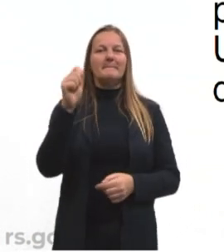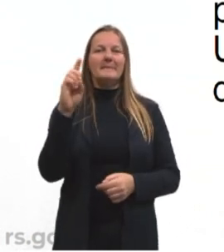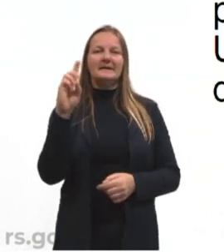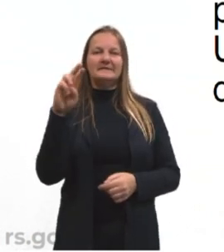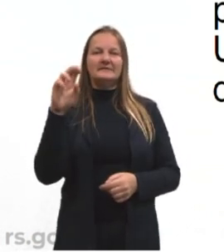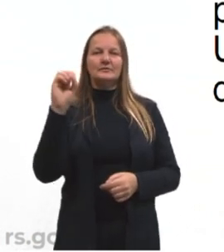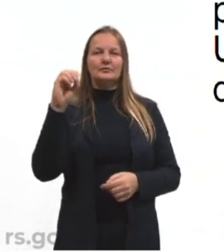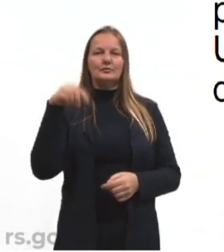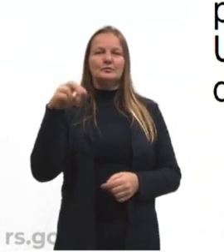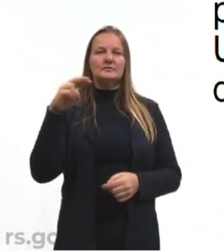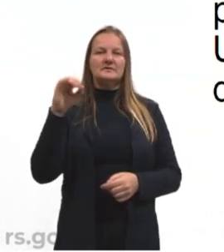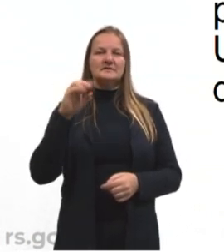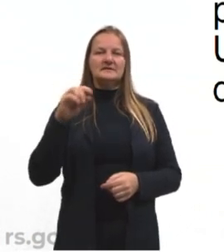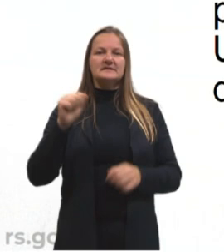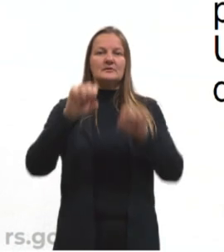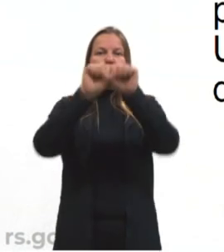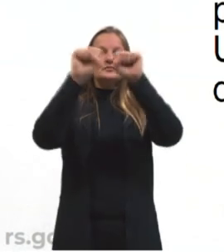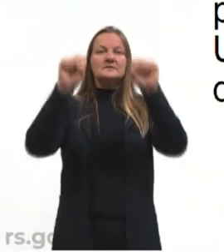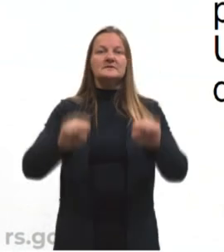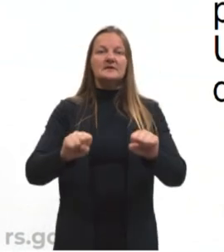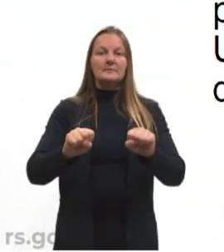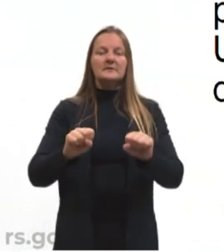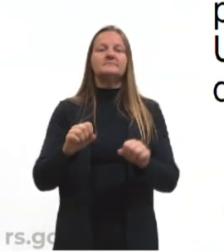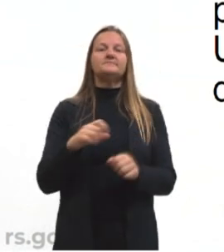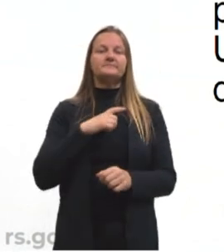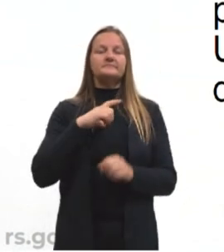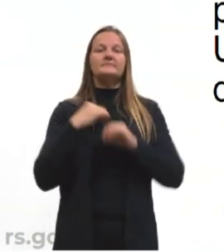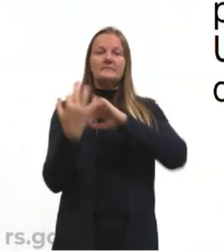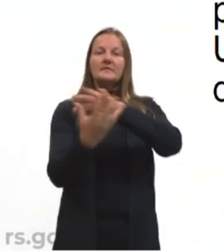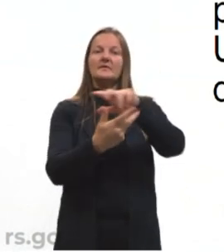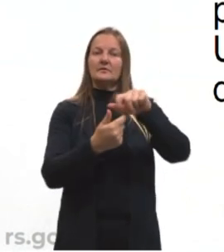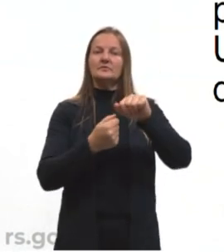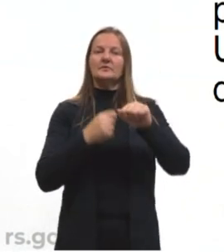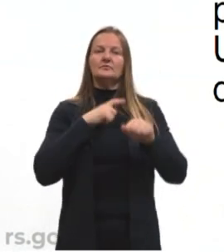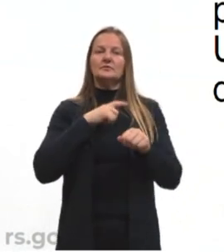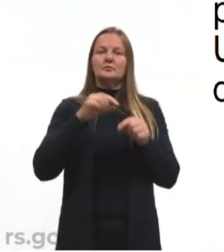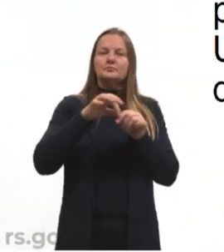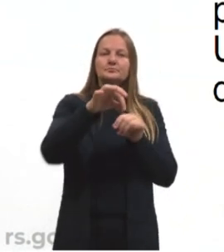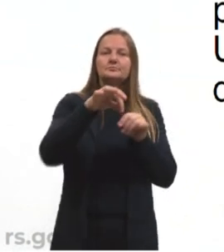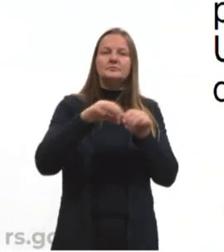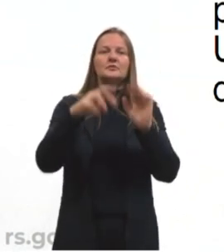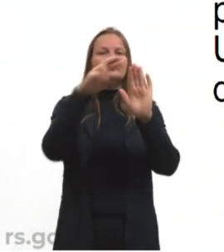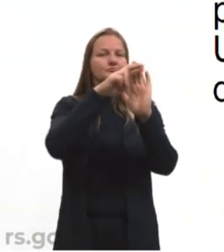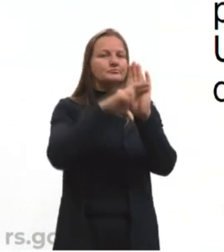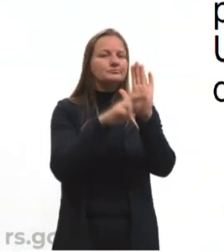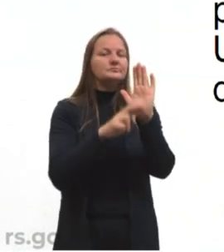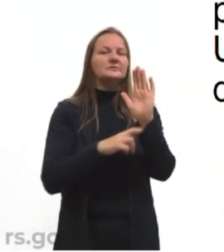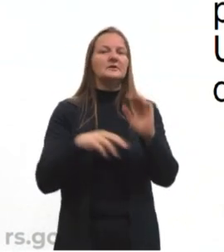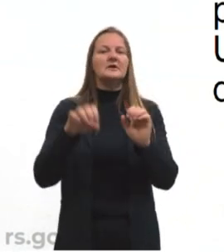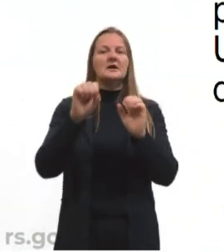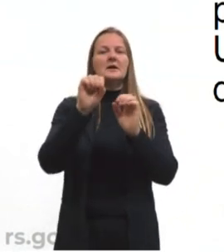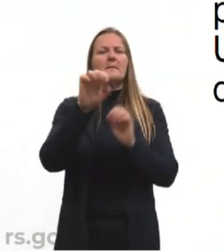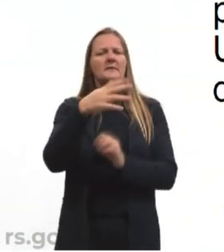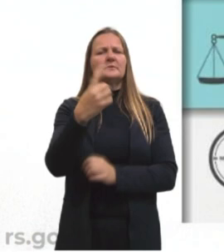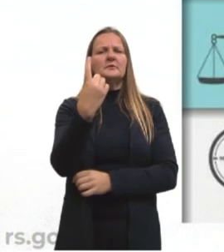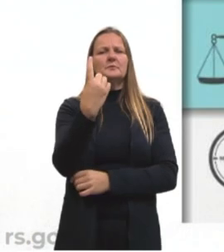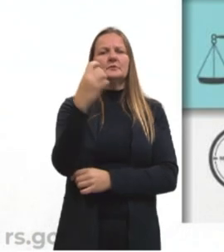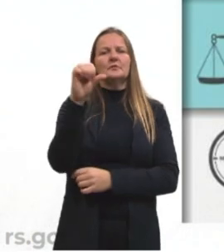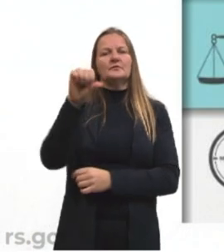do sistema internacional de unidades chamado SI, sendo regulamentada na década de 60.